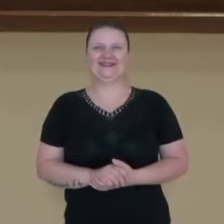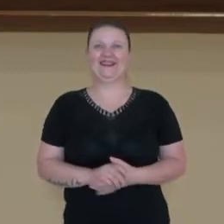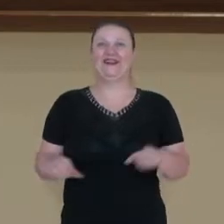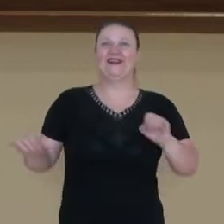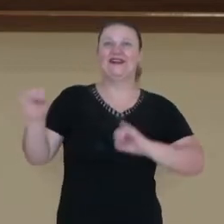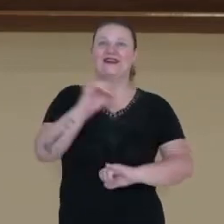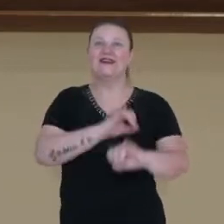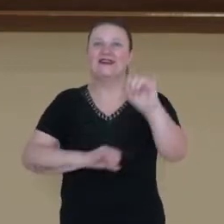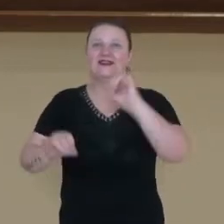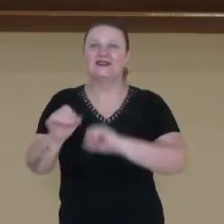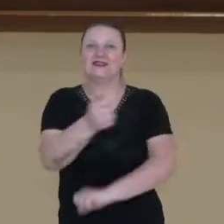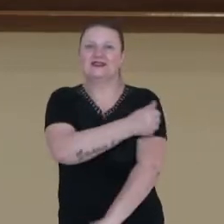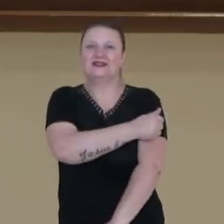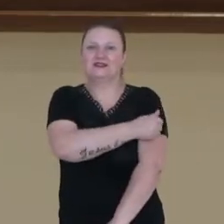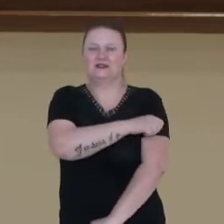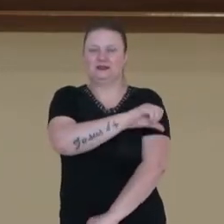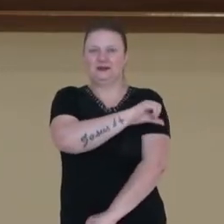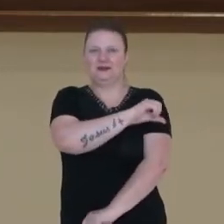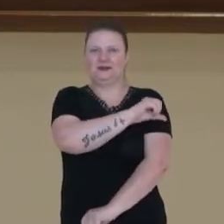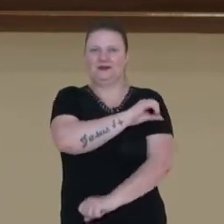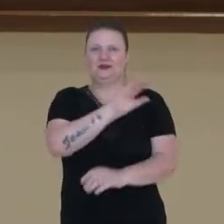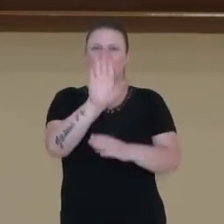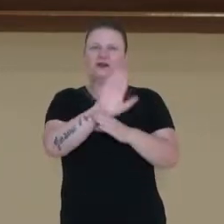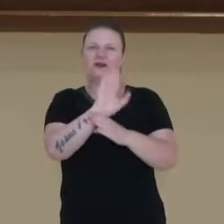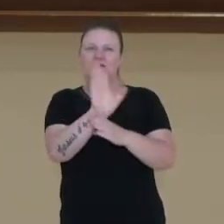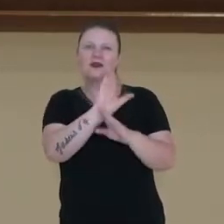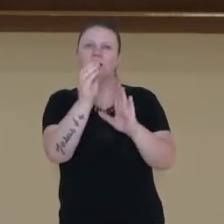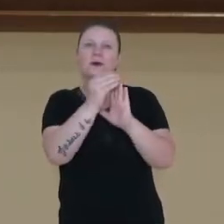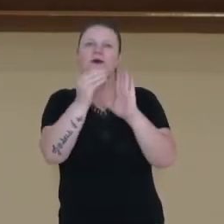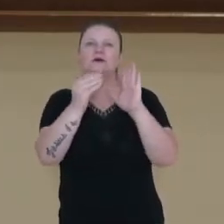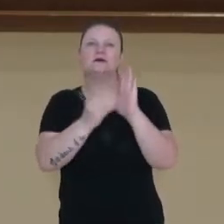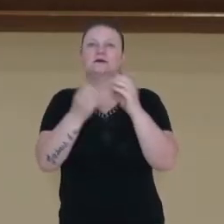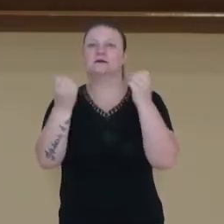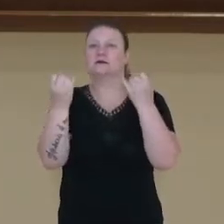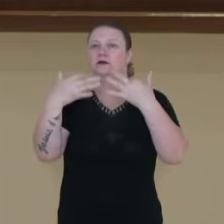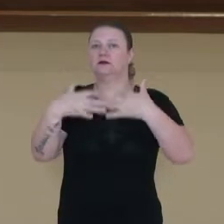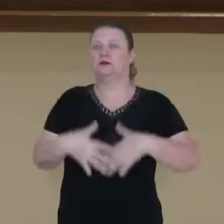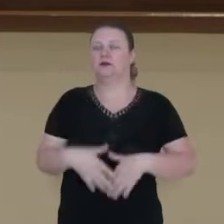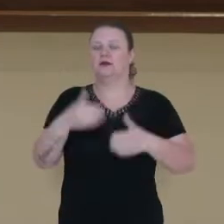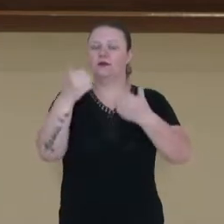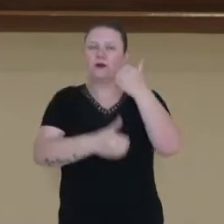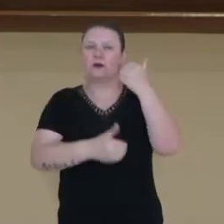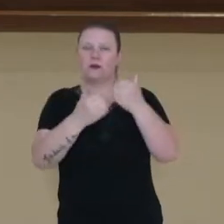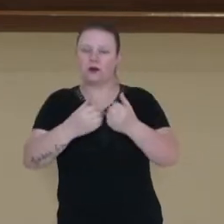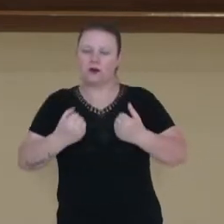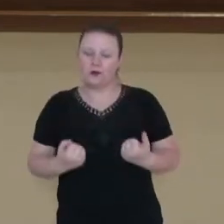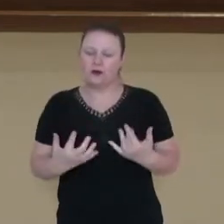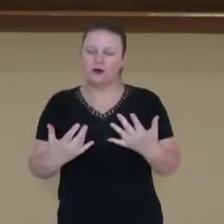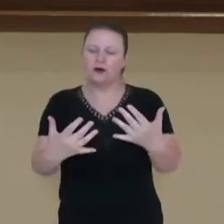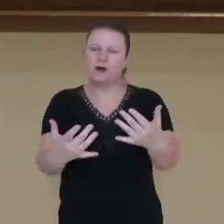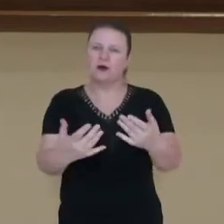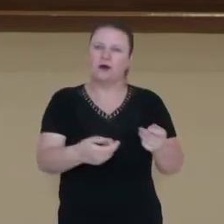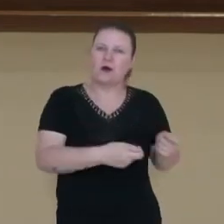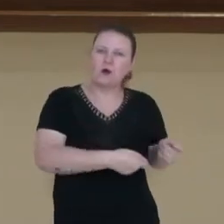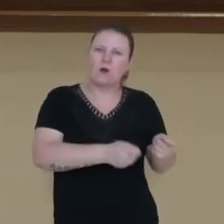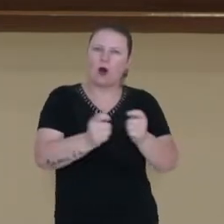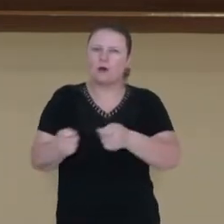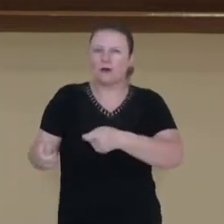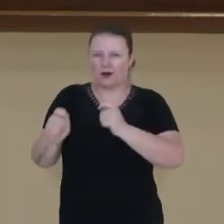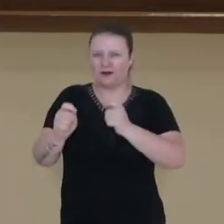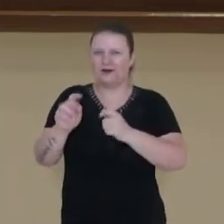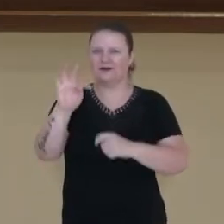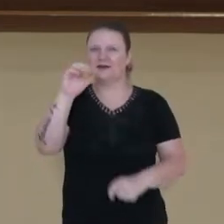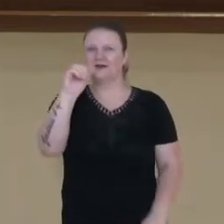Olá, estudantes do 9º ano! Neste vídeo, nós vamos falar sobre os esportes de campo e taco. Me acompanha nos